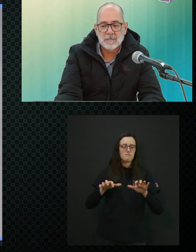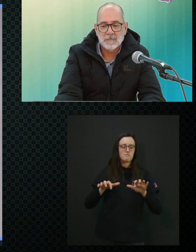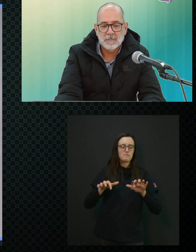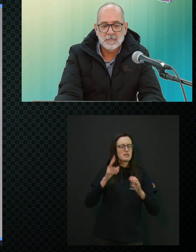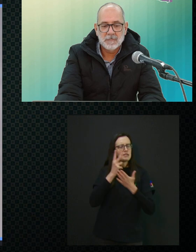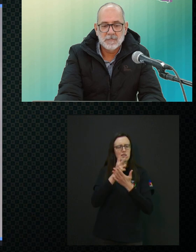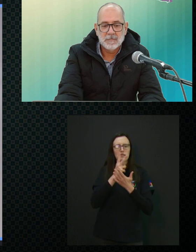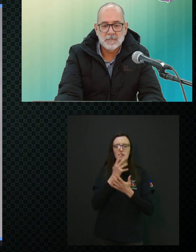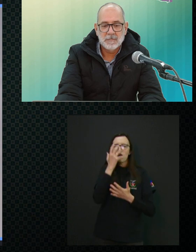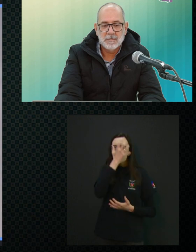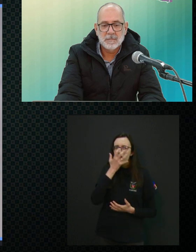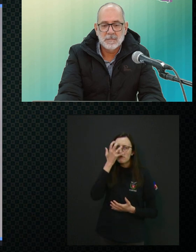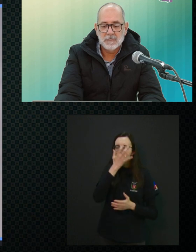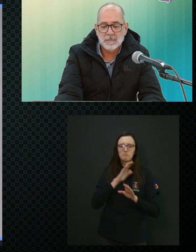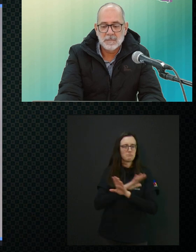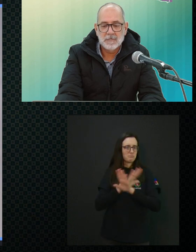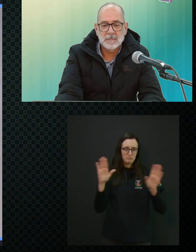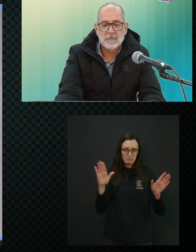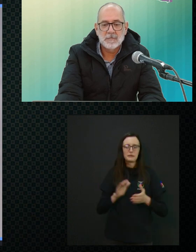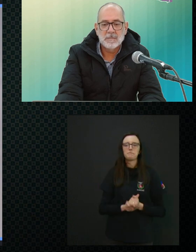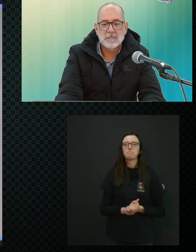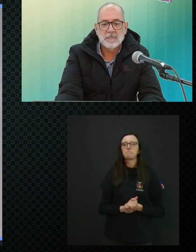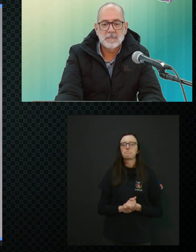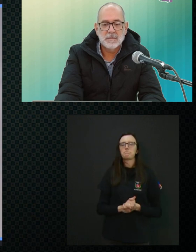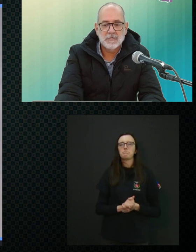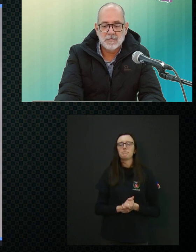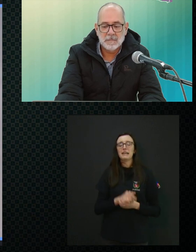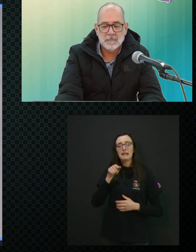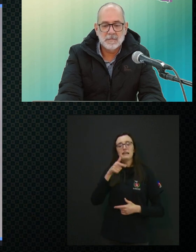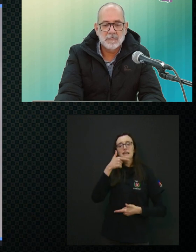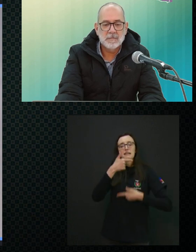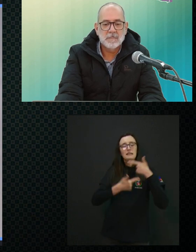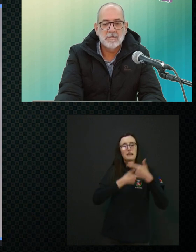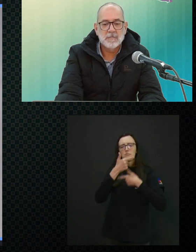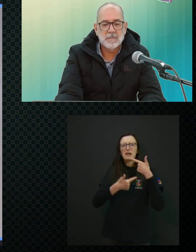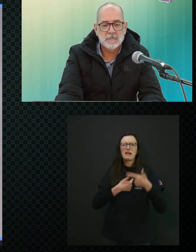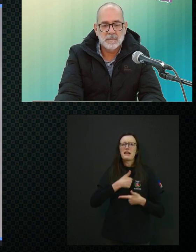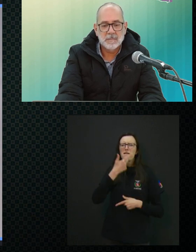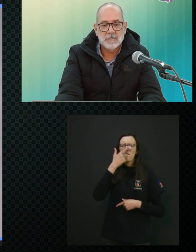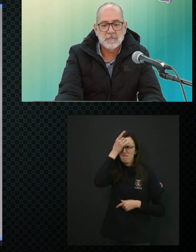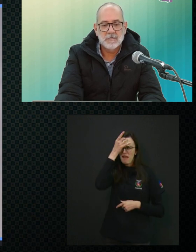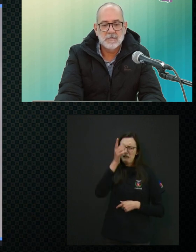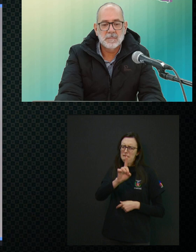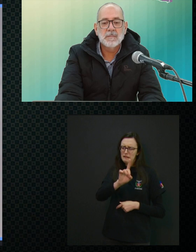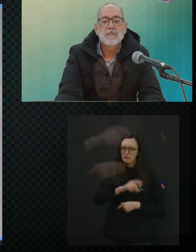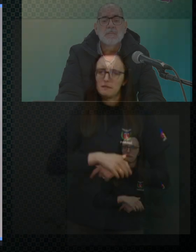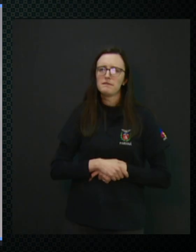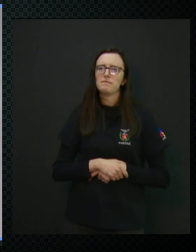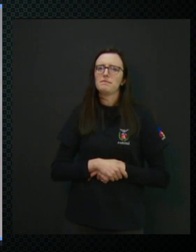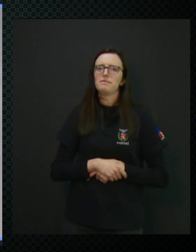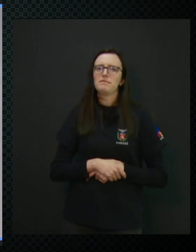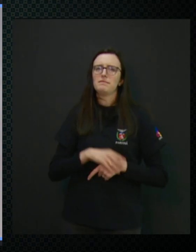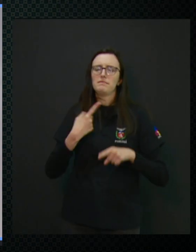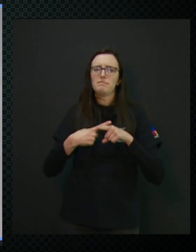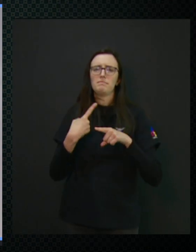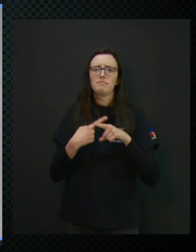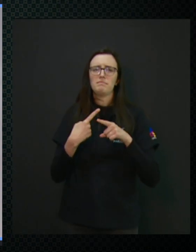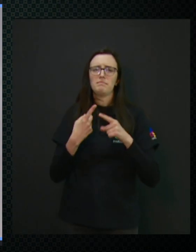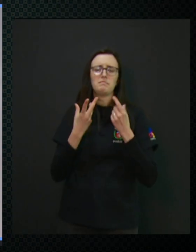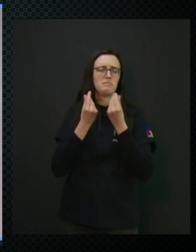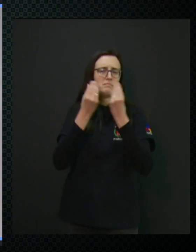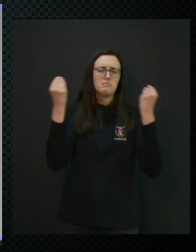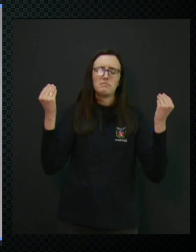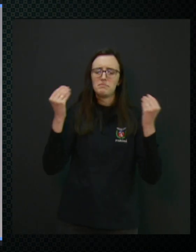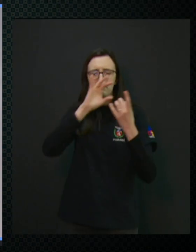apaixona e fica mesmo, porque é um trabalho, não vou dizer que é fácil, porque demanda muitas